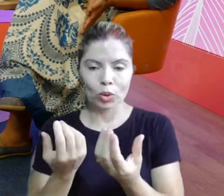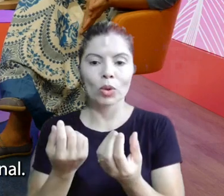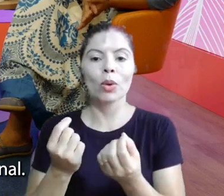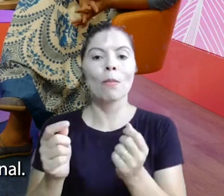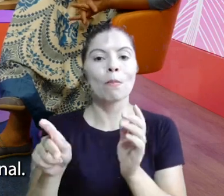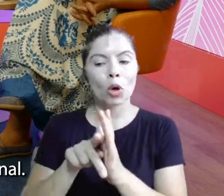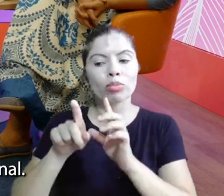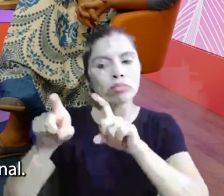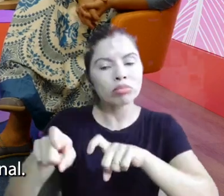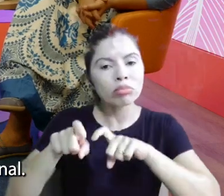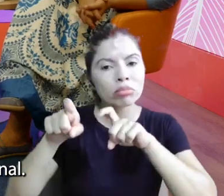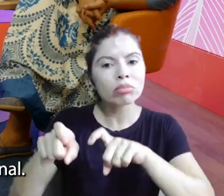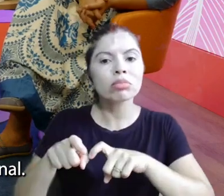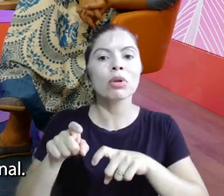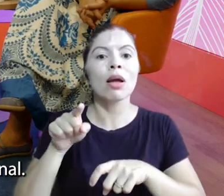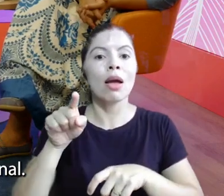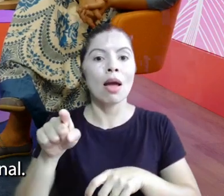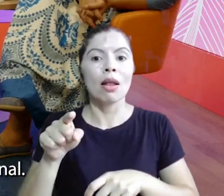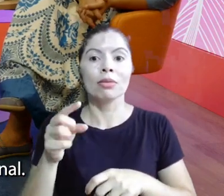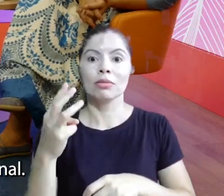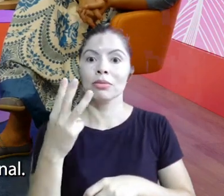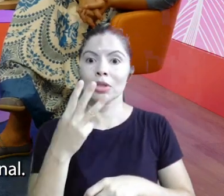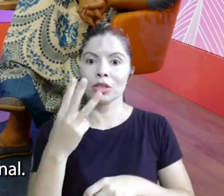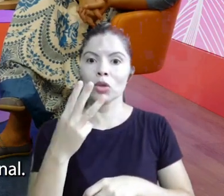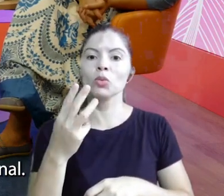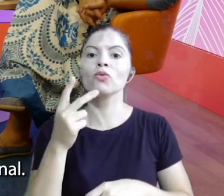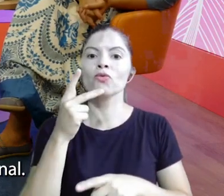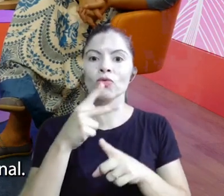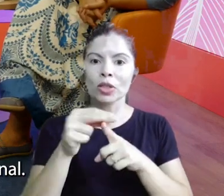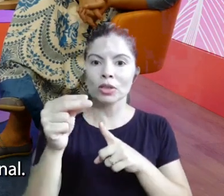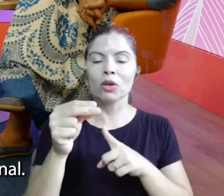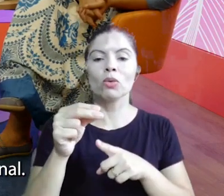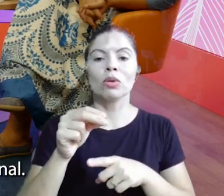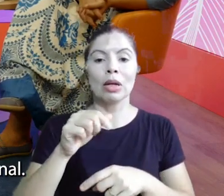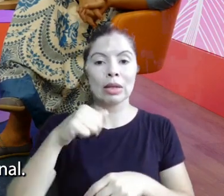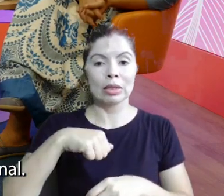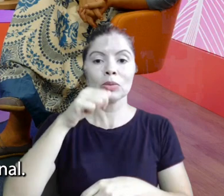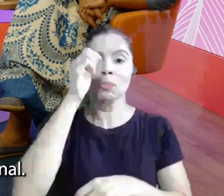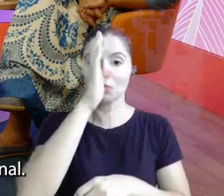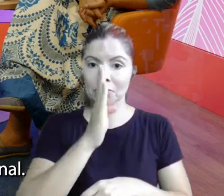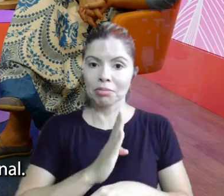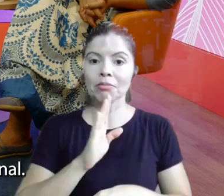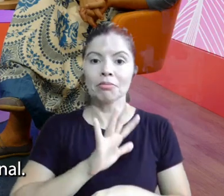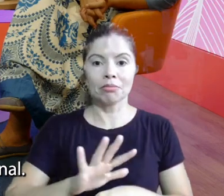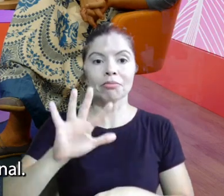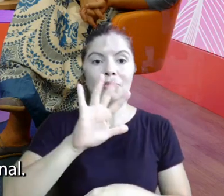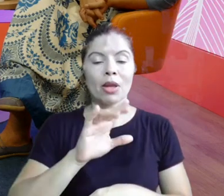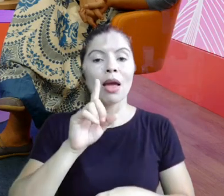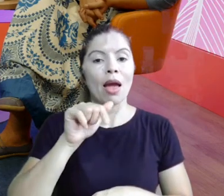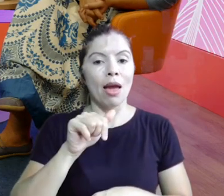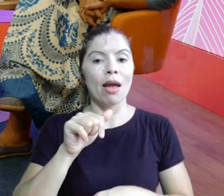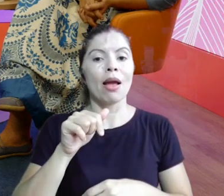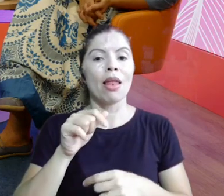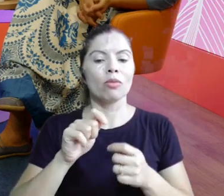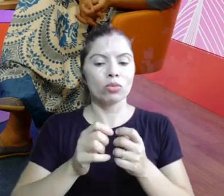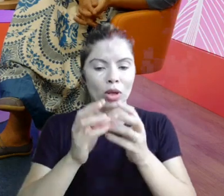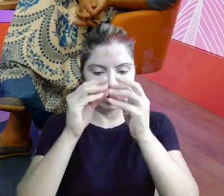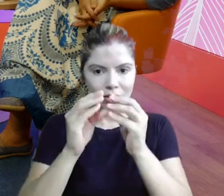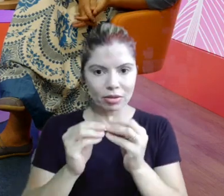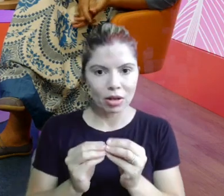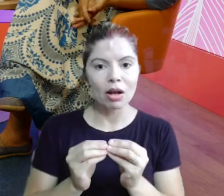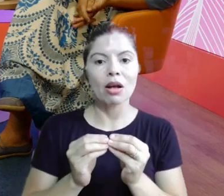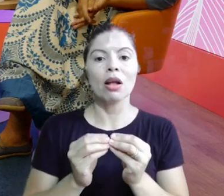rural, na etapa estadual, e ficou como terceira colocada na etapa nacional. Ela que é